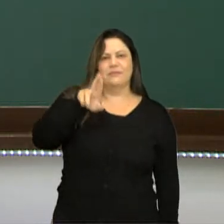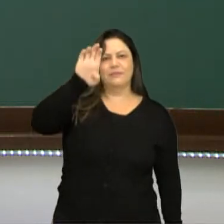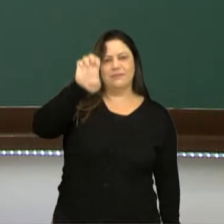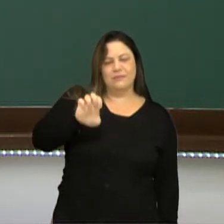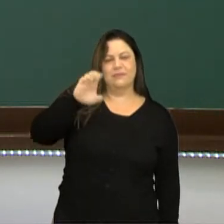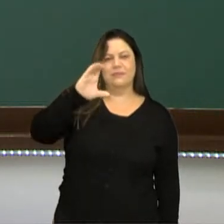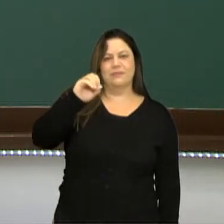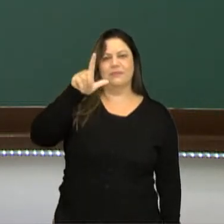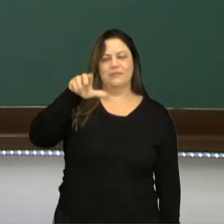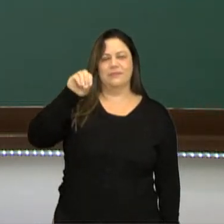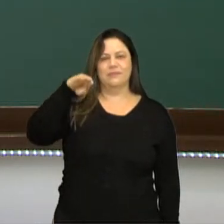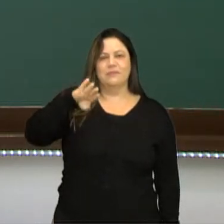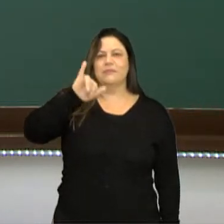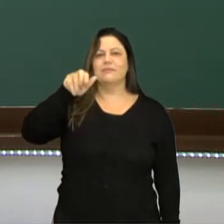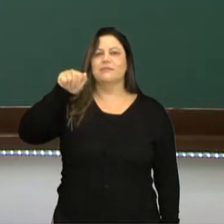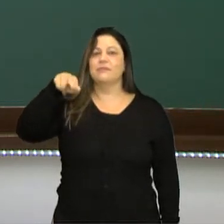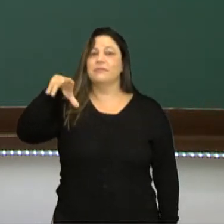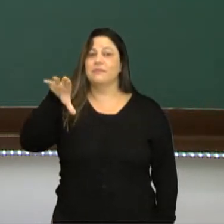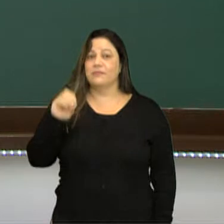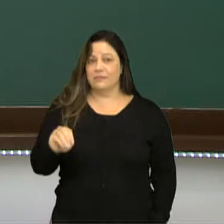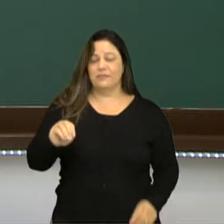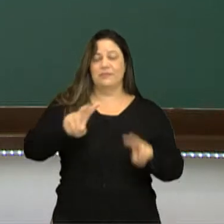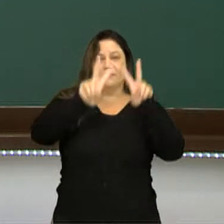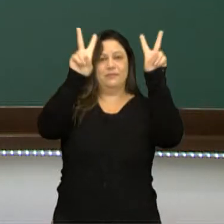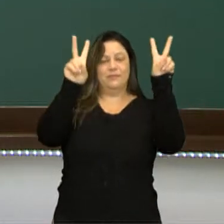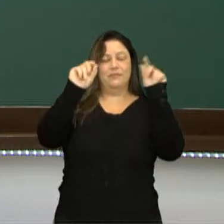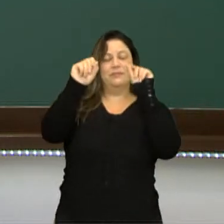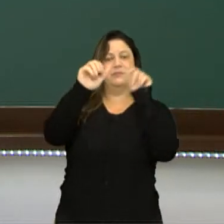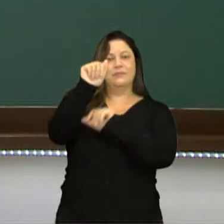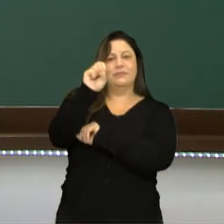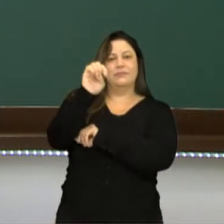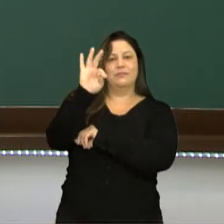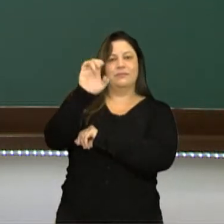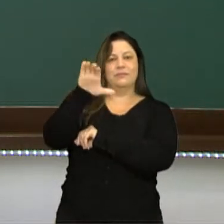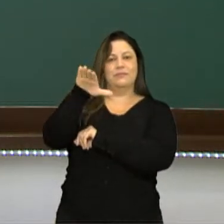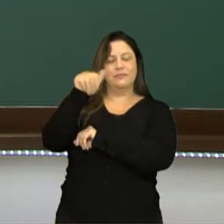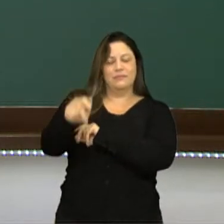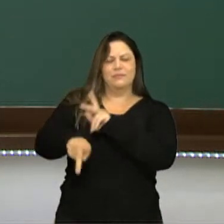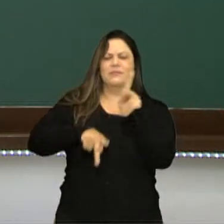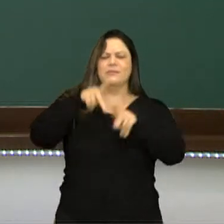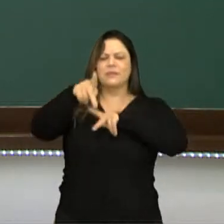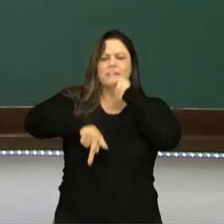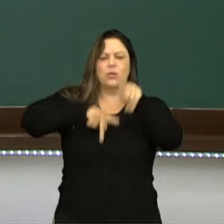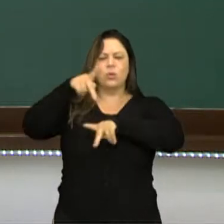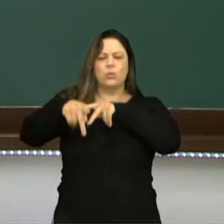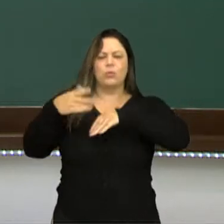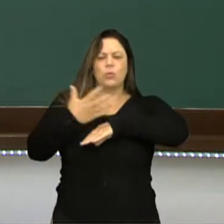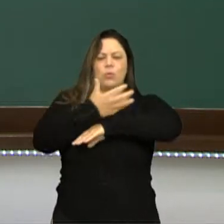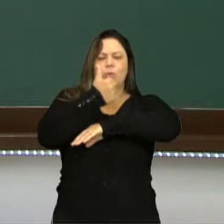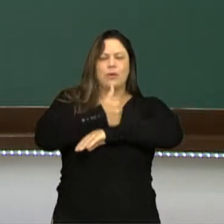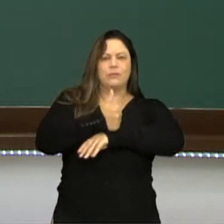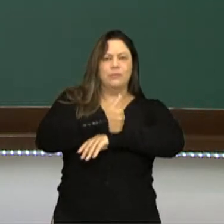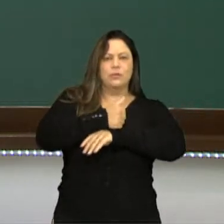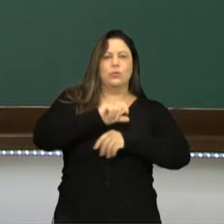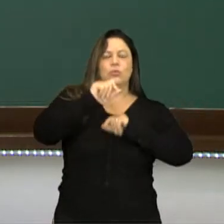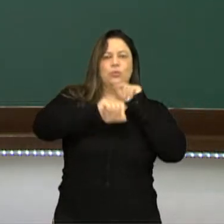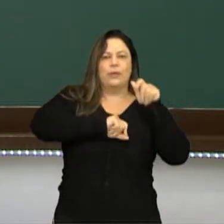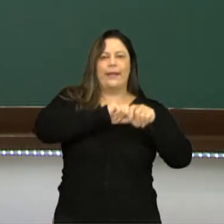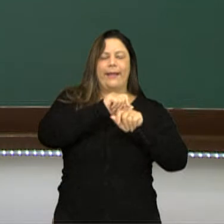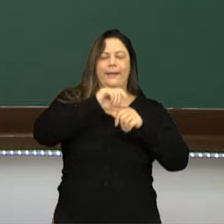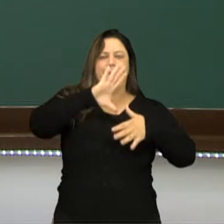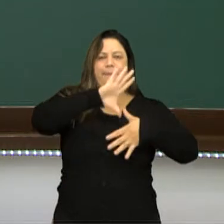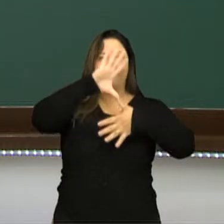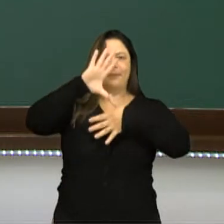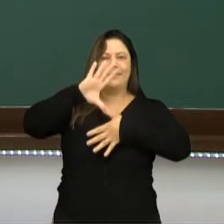os aztecas, né? Povos pré-colombianos são os povos que habitaram a região do continente americano